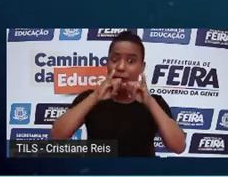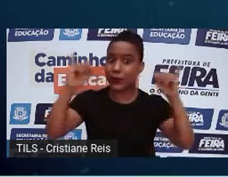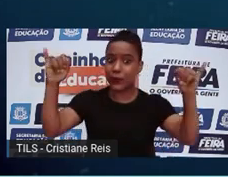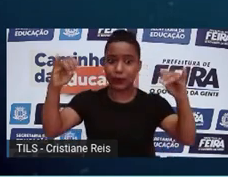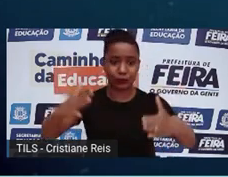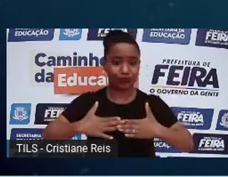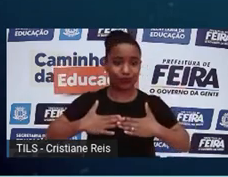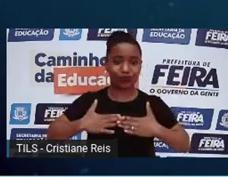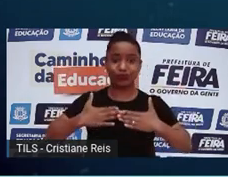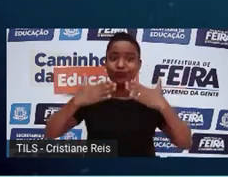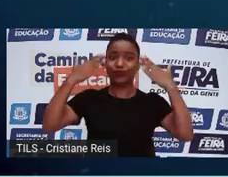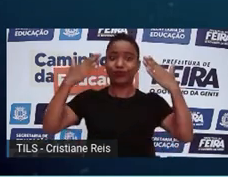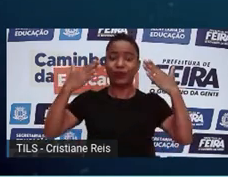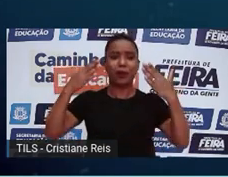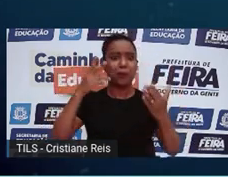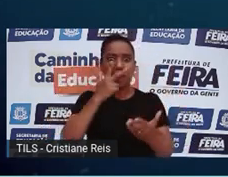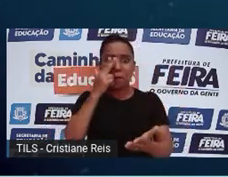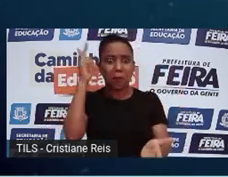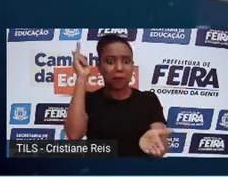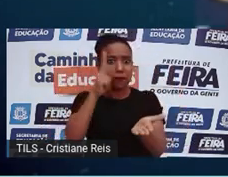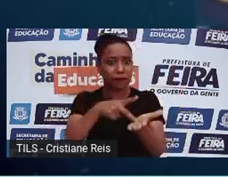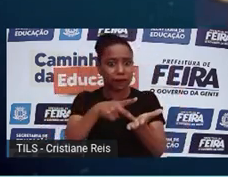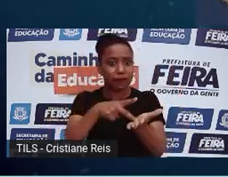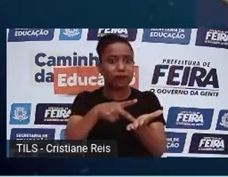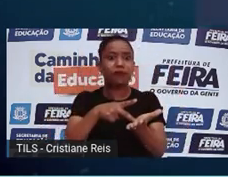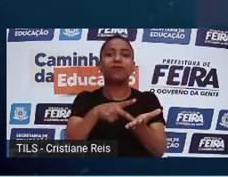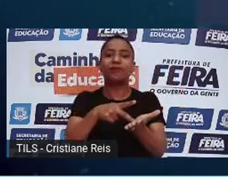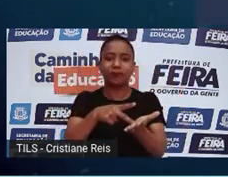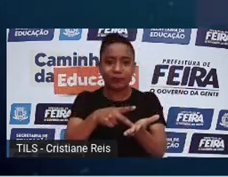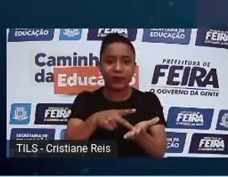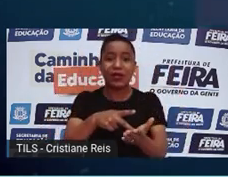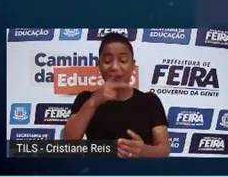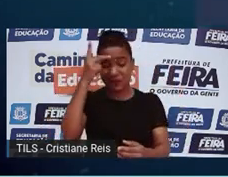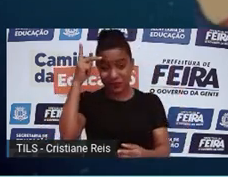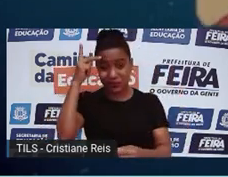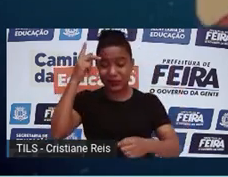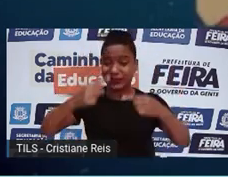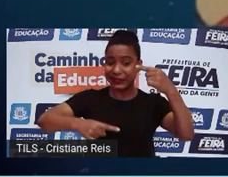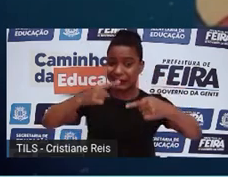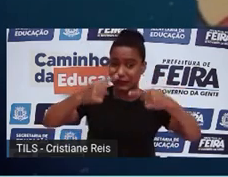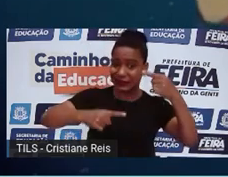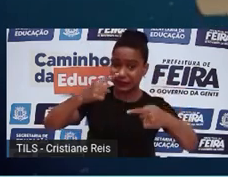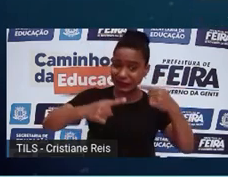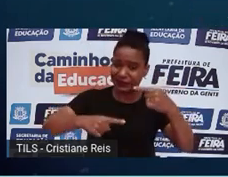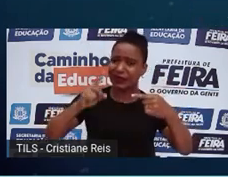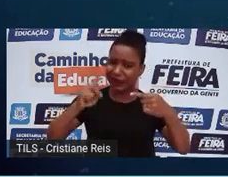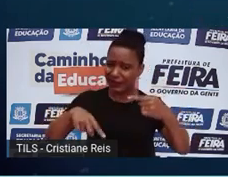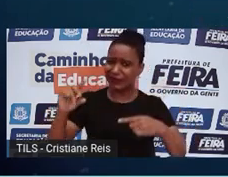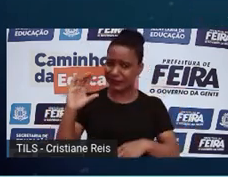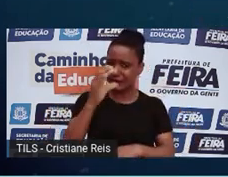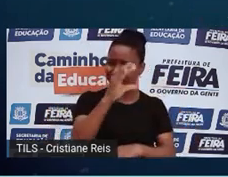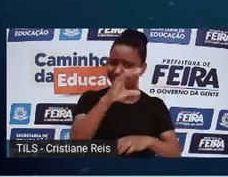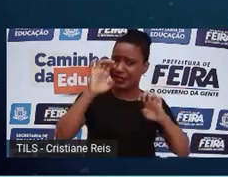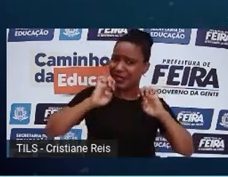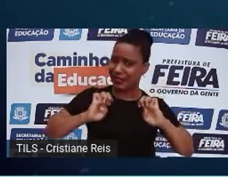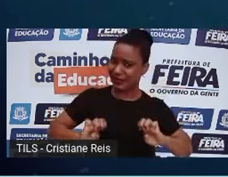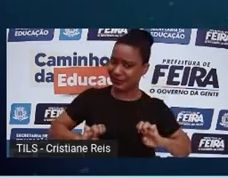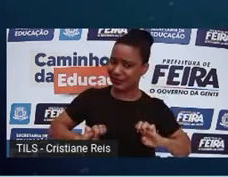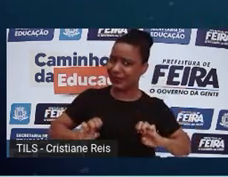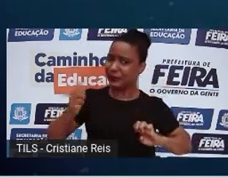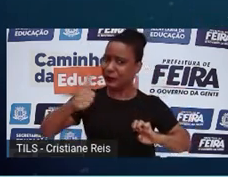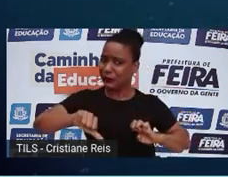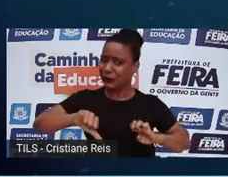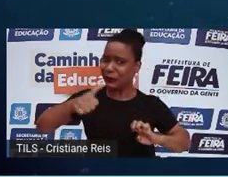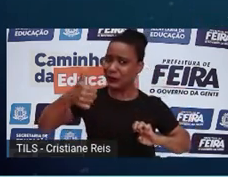repente isso virou uma realidade. O que levantou muitas discussões éticas sobre até onde a ciência poderia chegar com isso. E